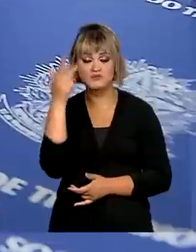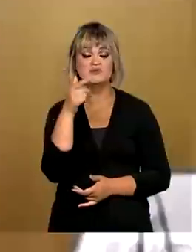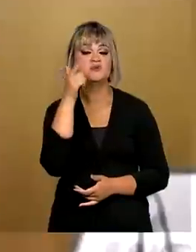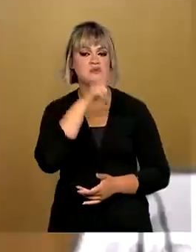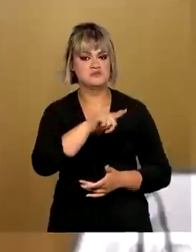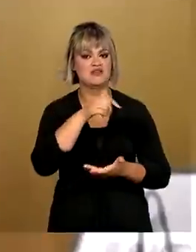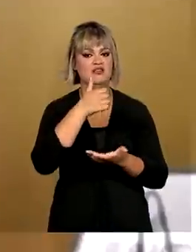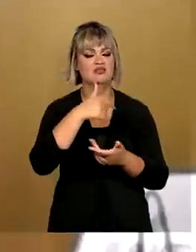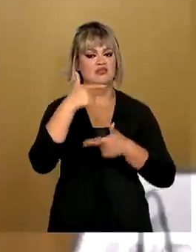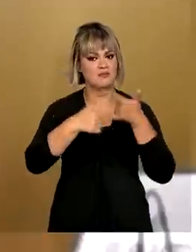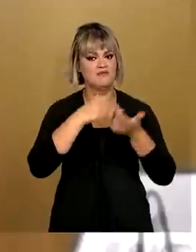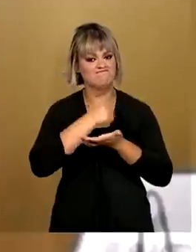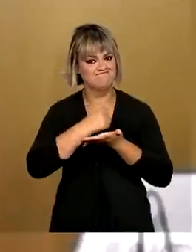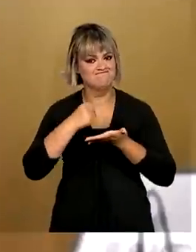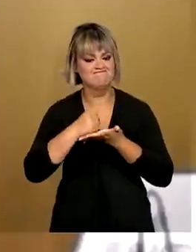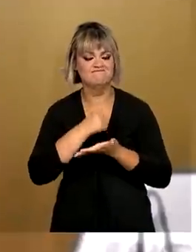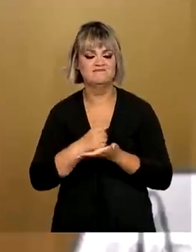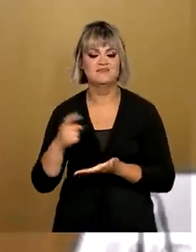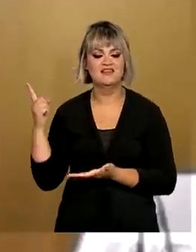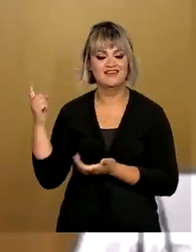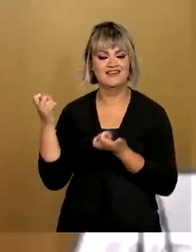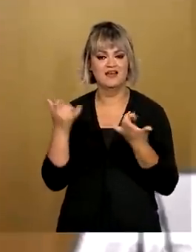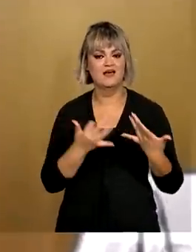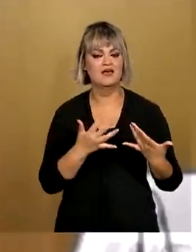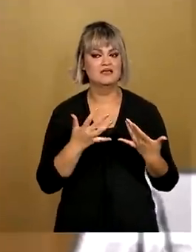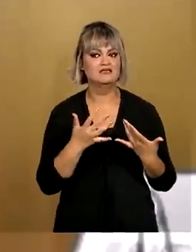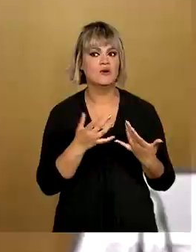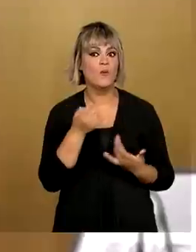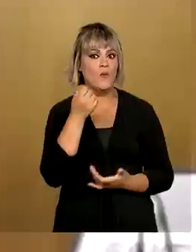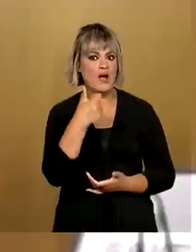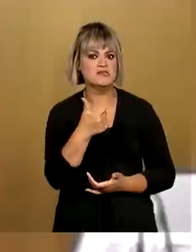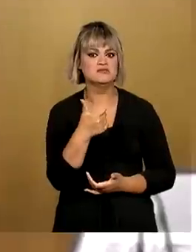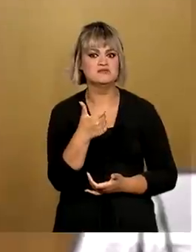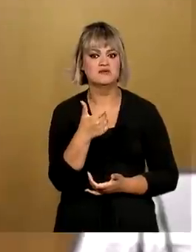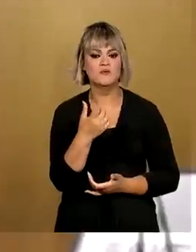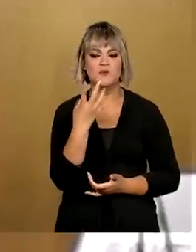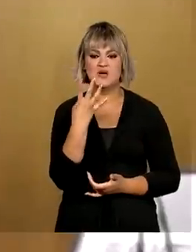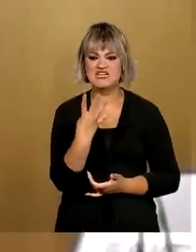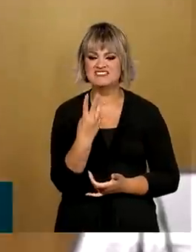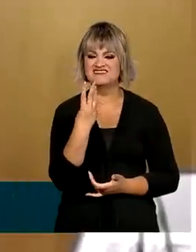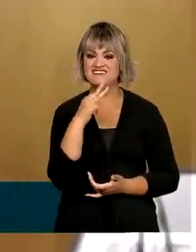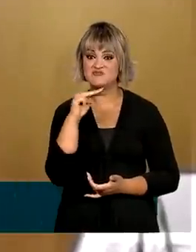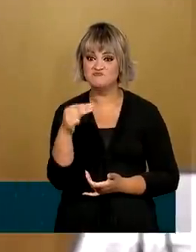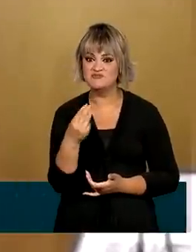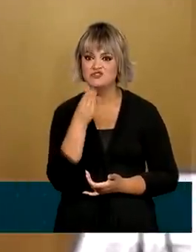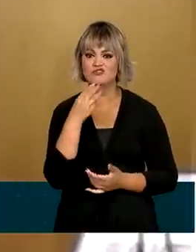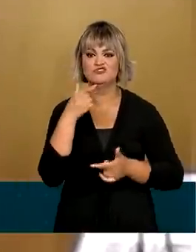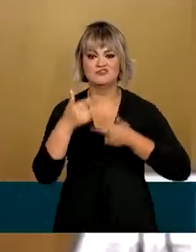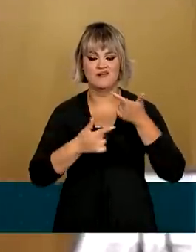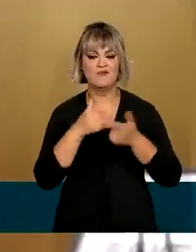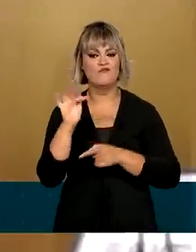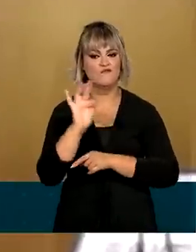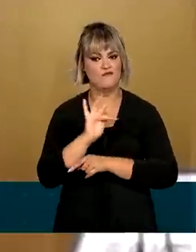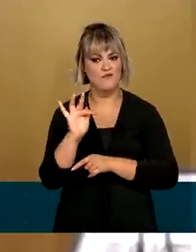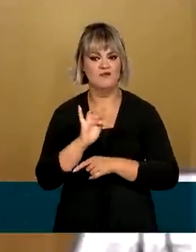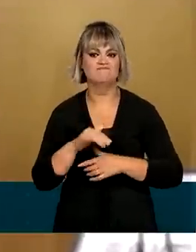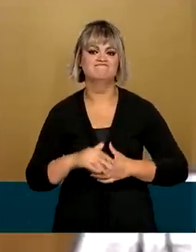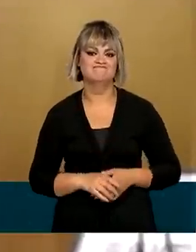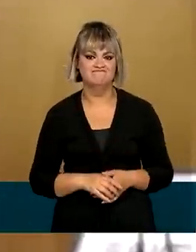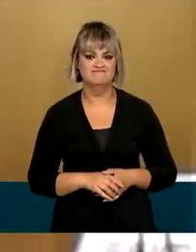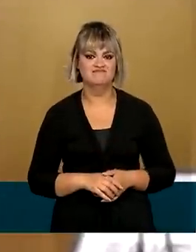assinada. Chegamos muito próximos da marca de 43 milhões de empregos formais registrados no Caged,